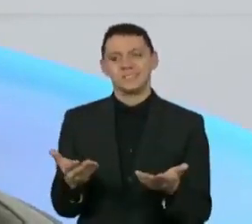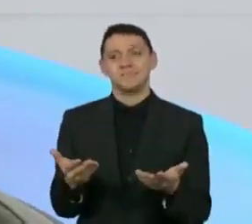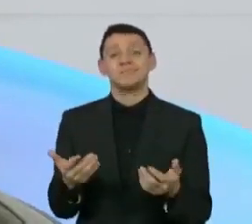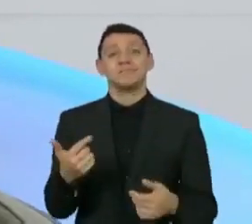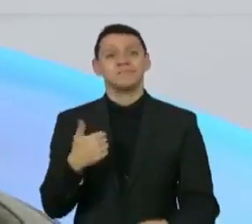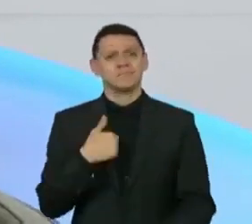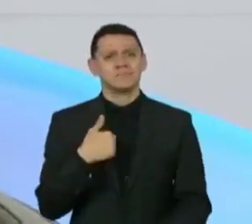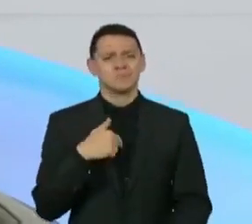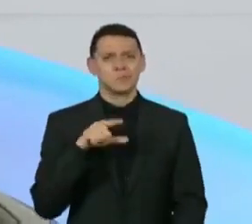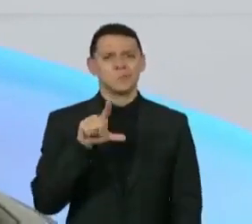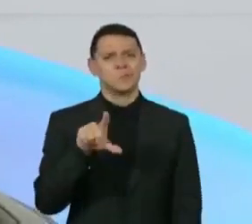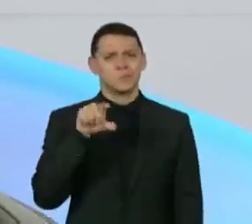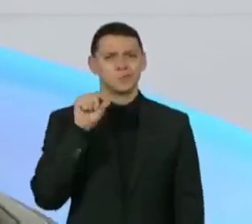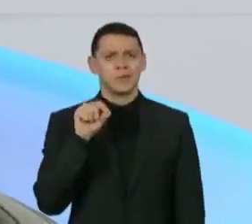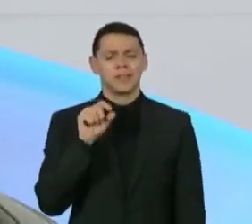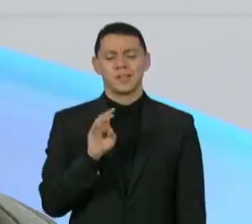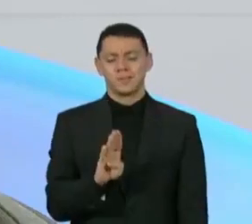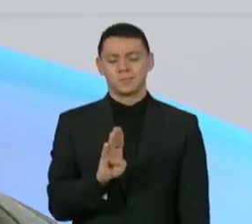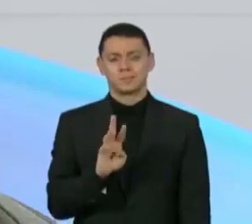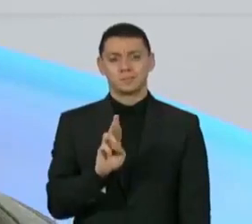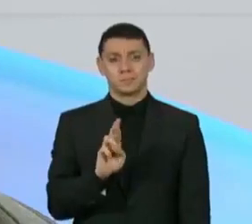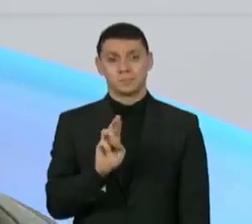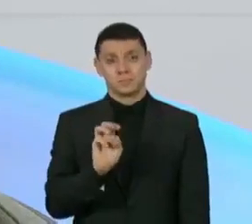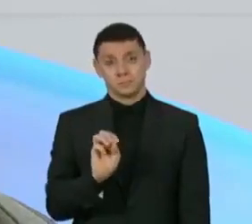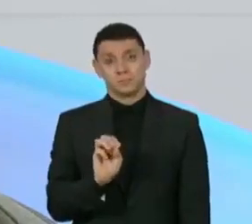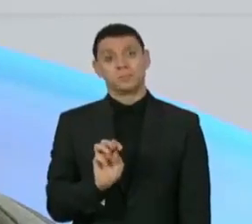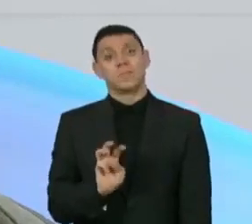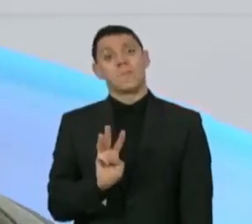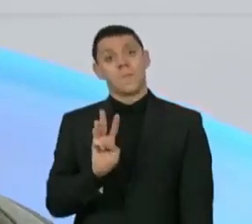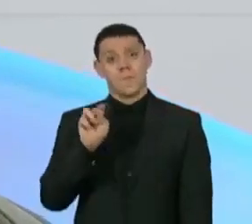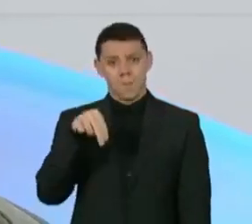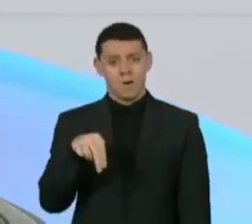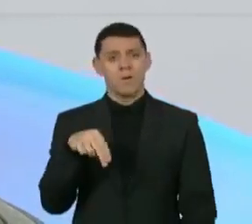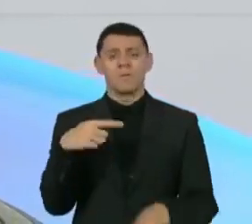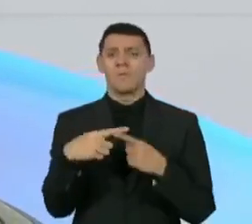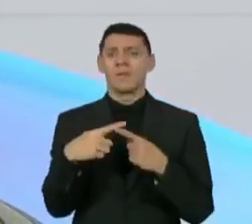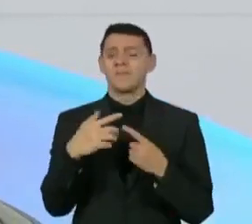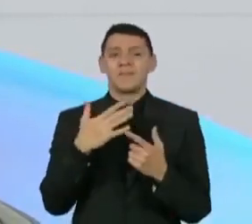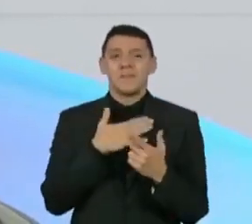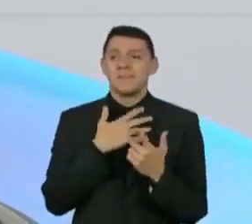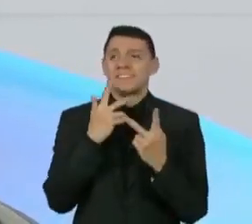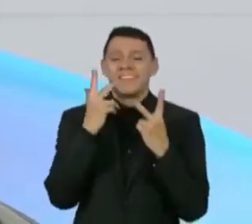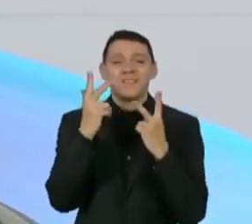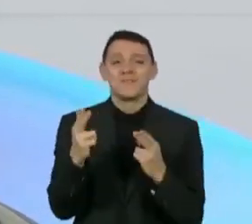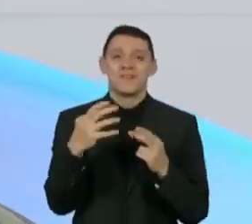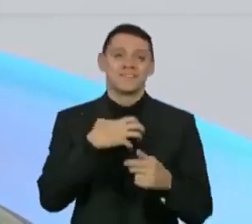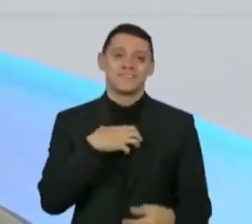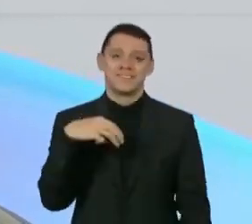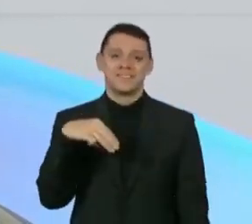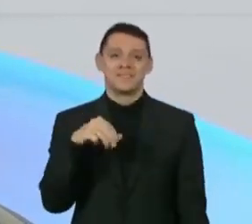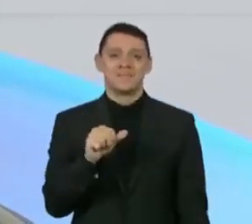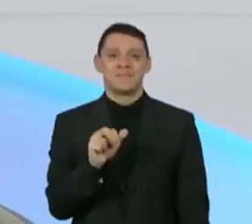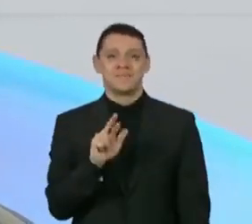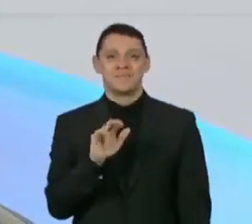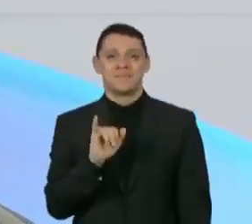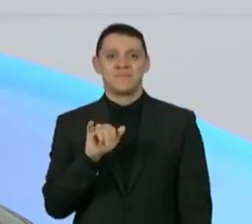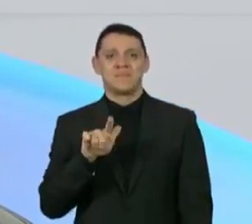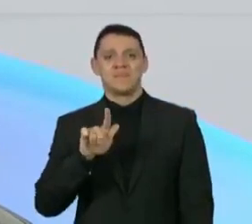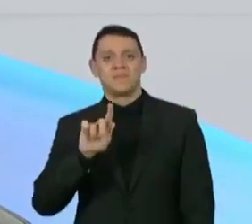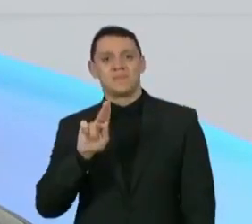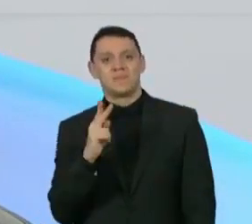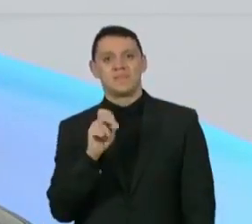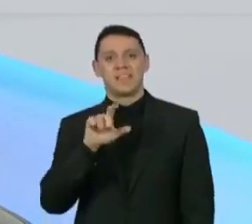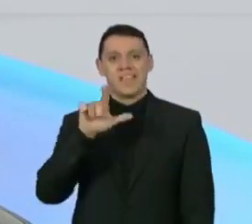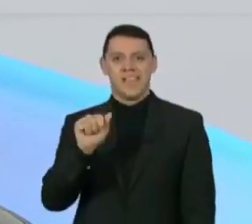Eu escolhi Brown Porque, para mim, Brown é Marighella Brown simbolicamente Representa muito o que